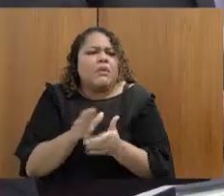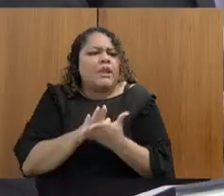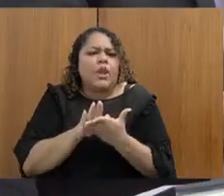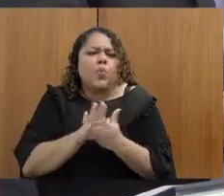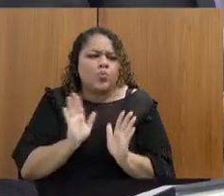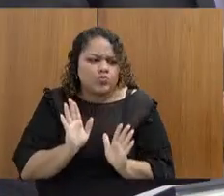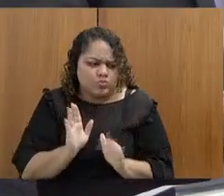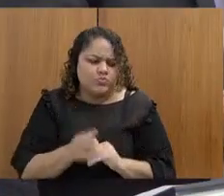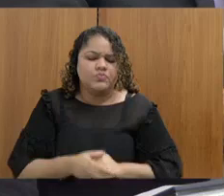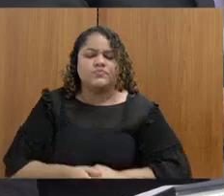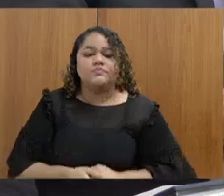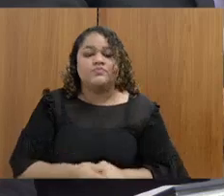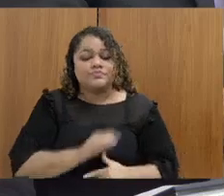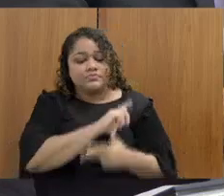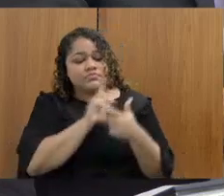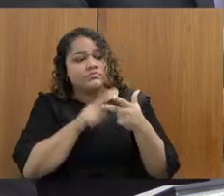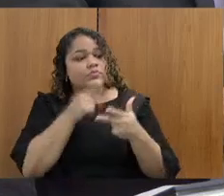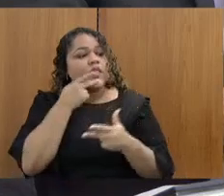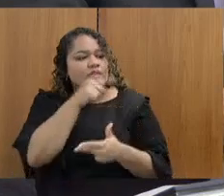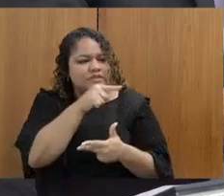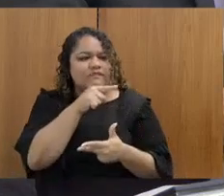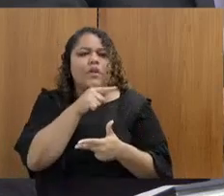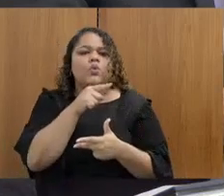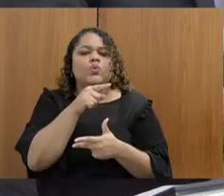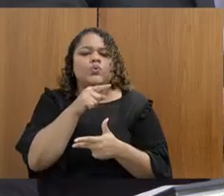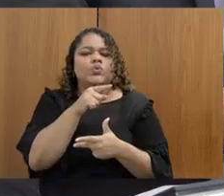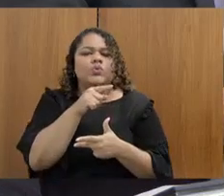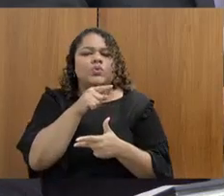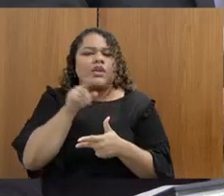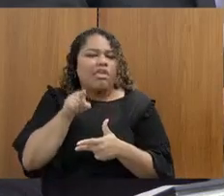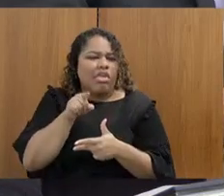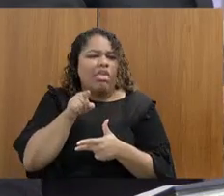Com relação à tortura, interessante que